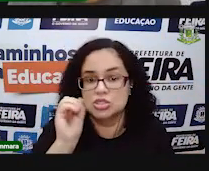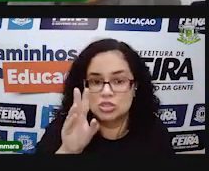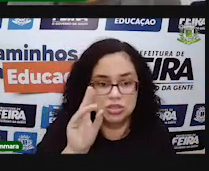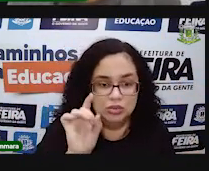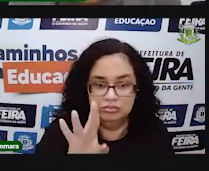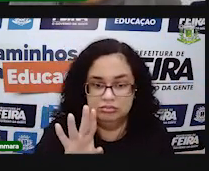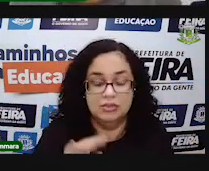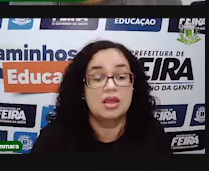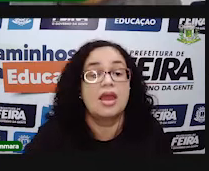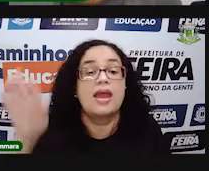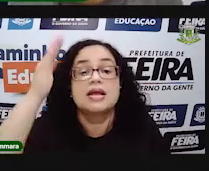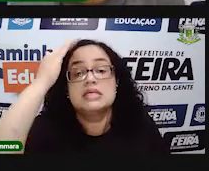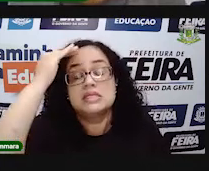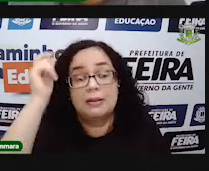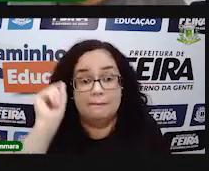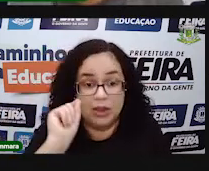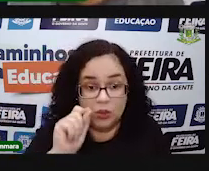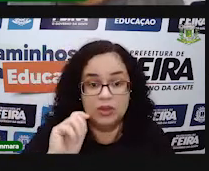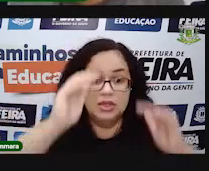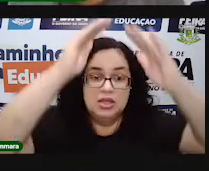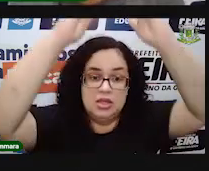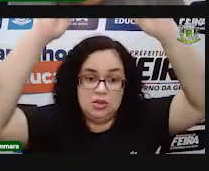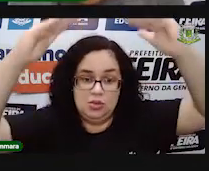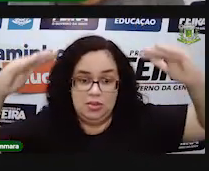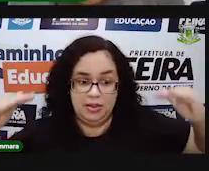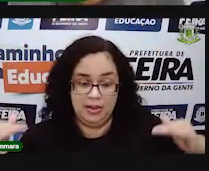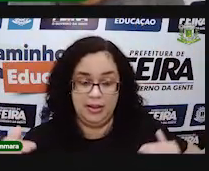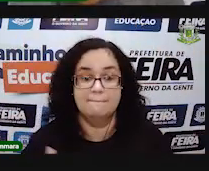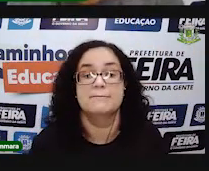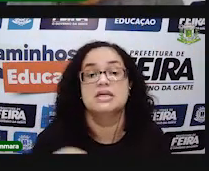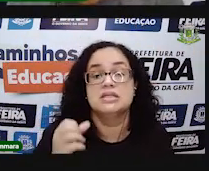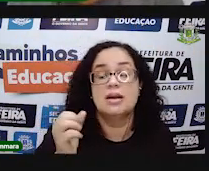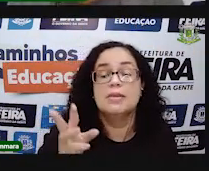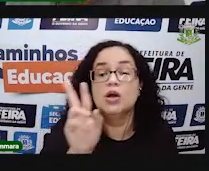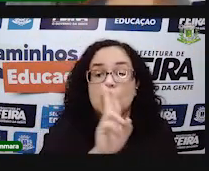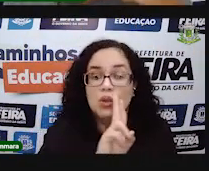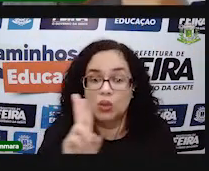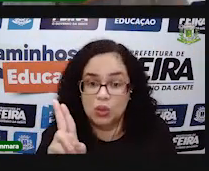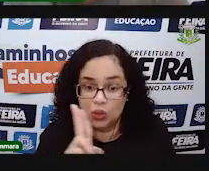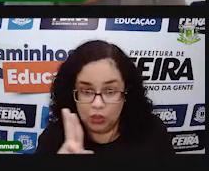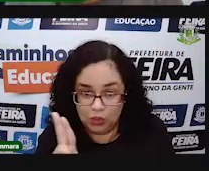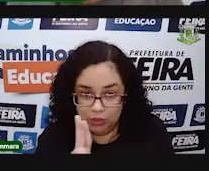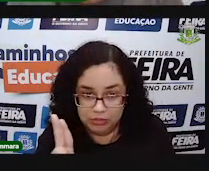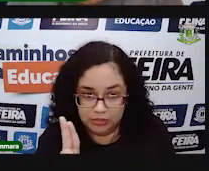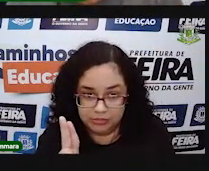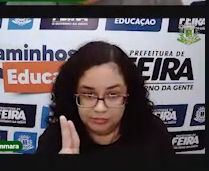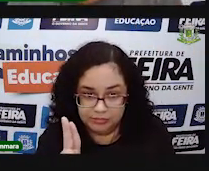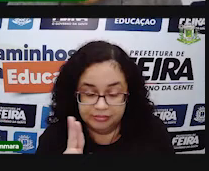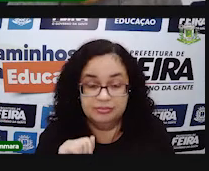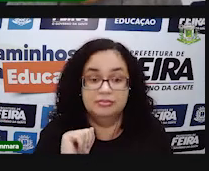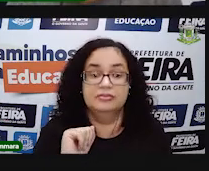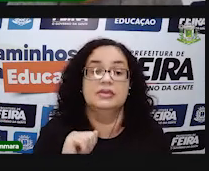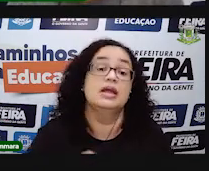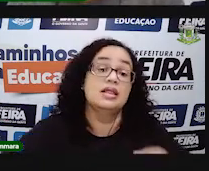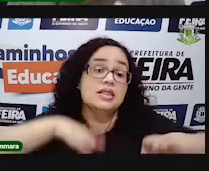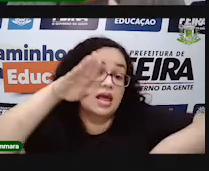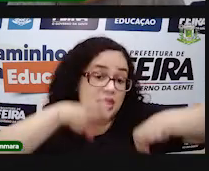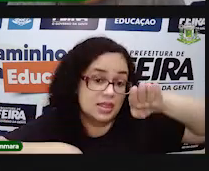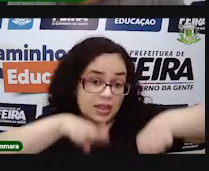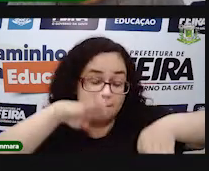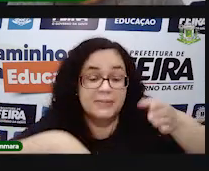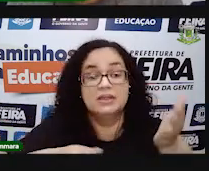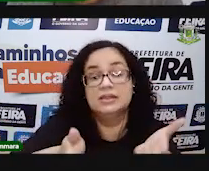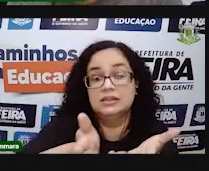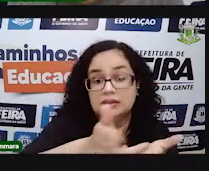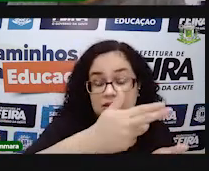precisa entender sobre pirâmide nesse momento é isso. É saber o que é uma pirâmide, saber dar